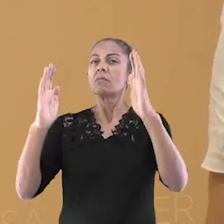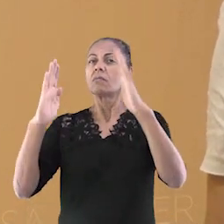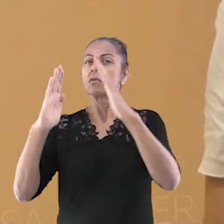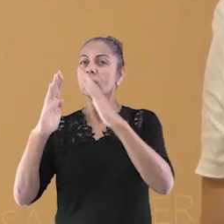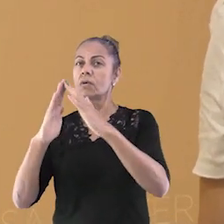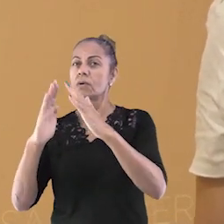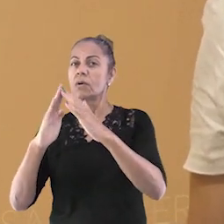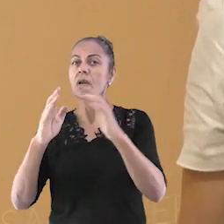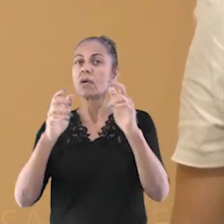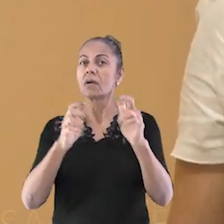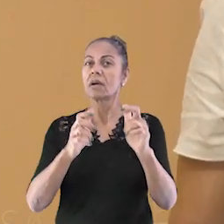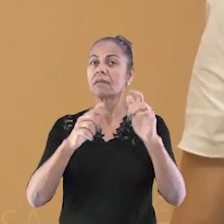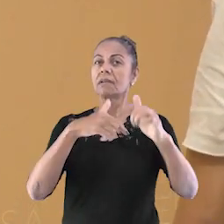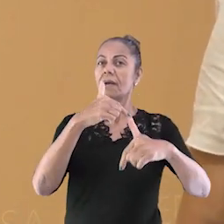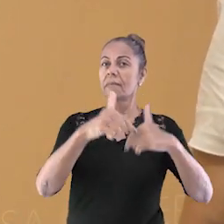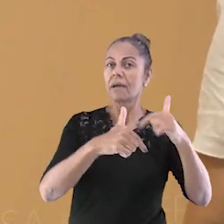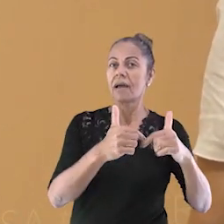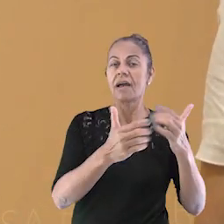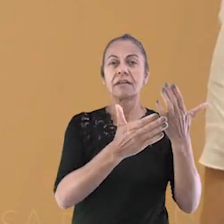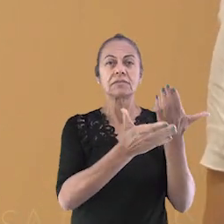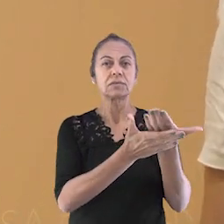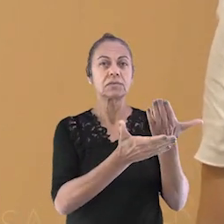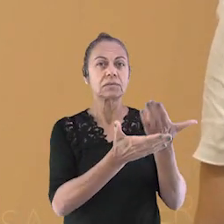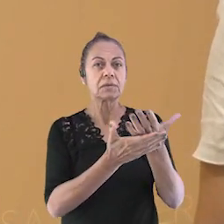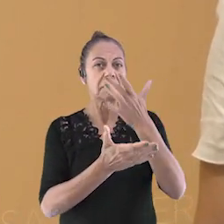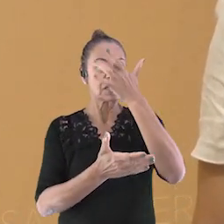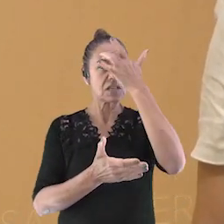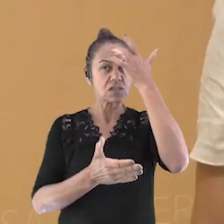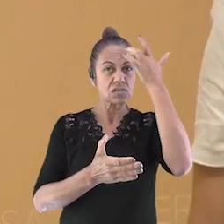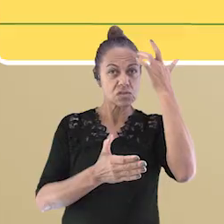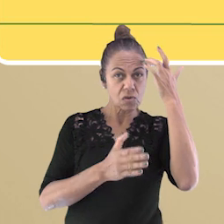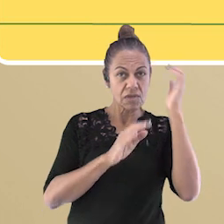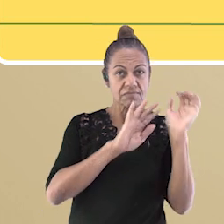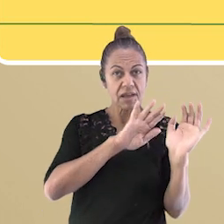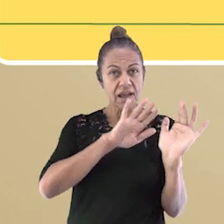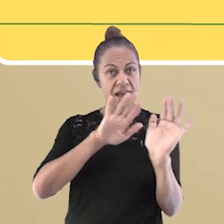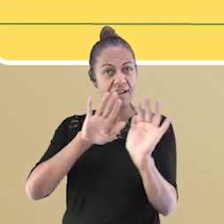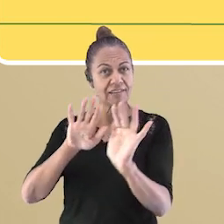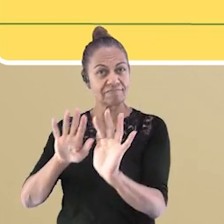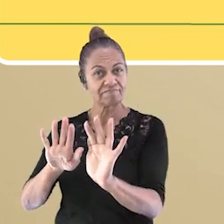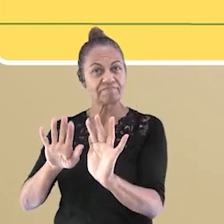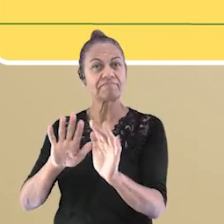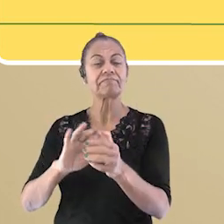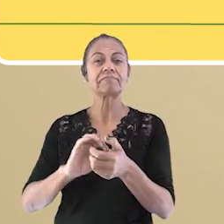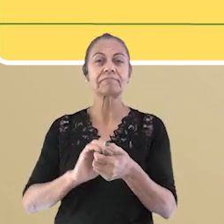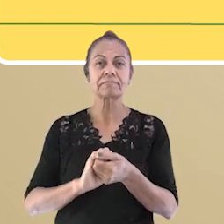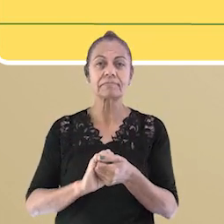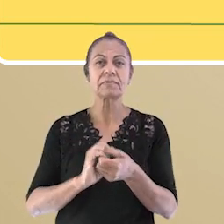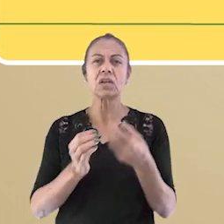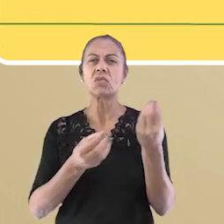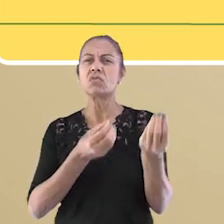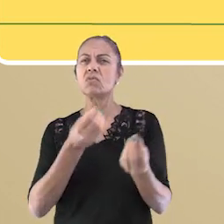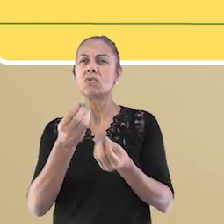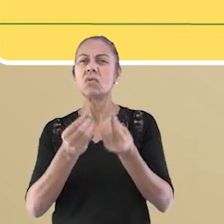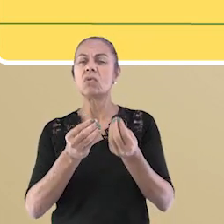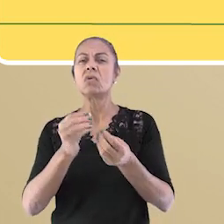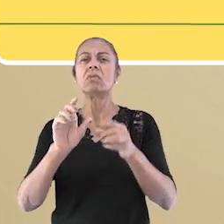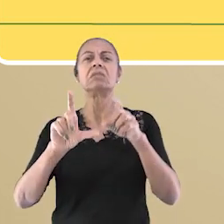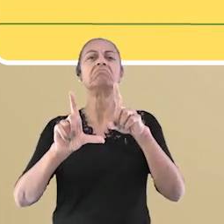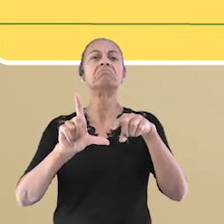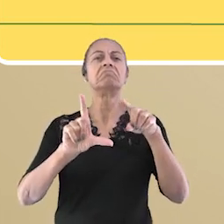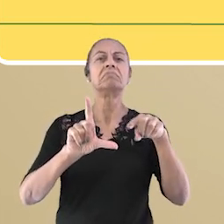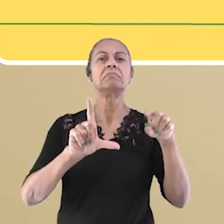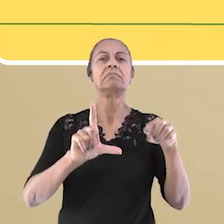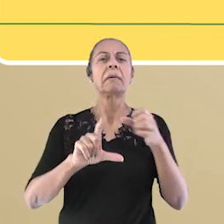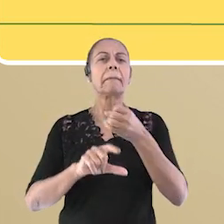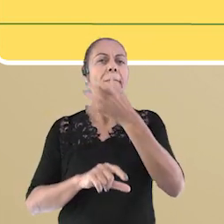local de trabalho e de estudo, migrações, entre outros. E como ter uma estimativa da quantidade de pessoas que